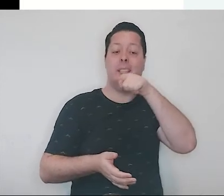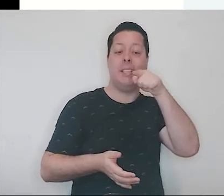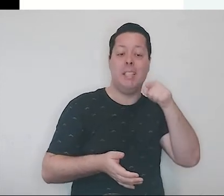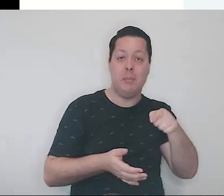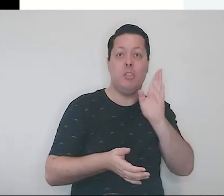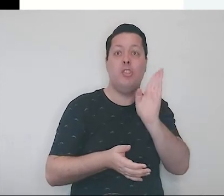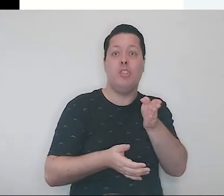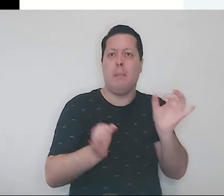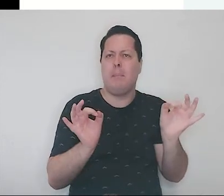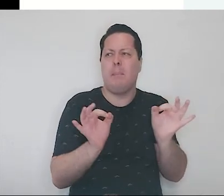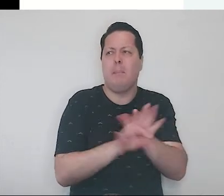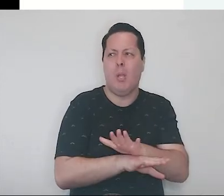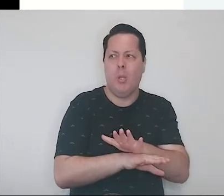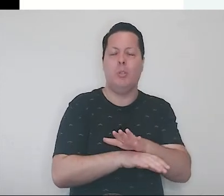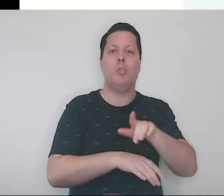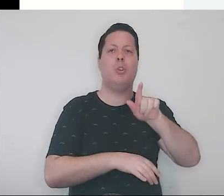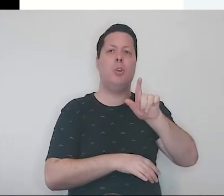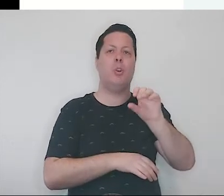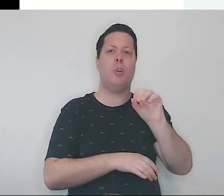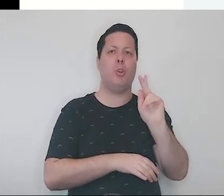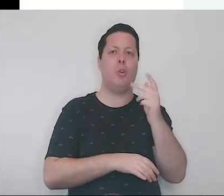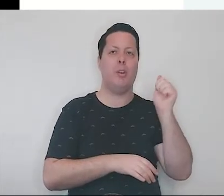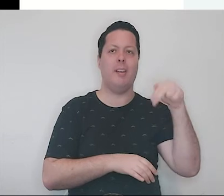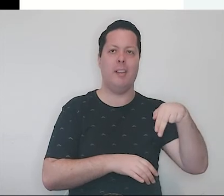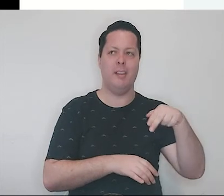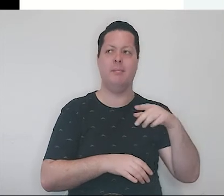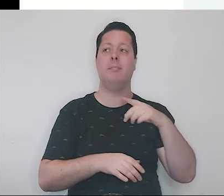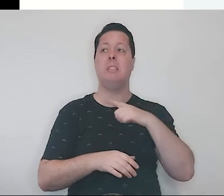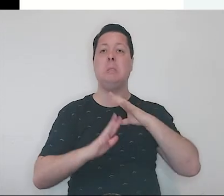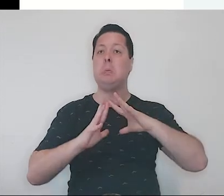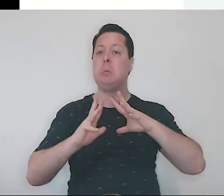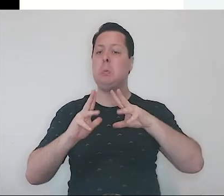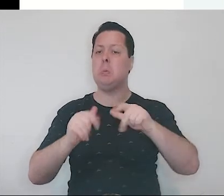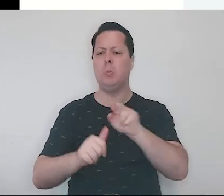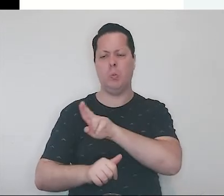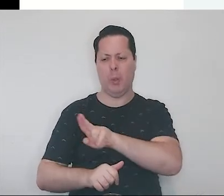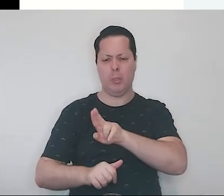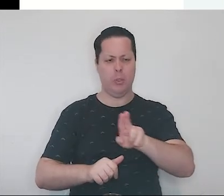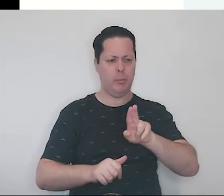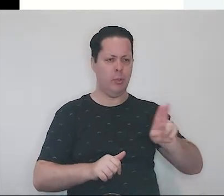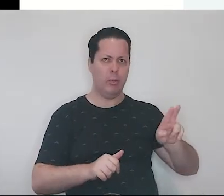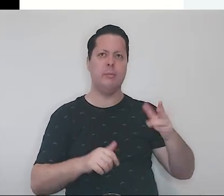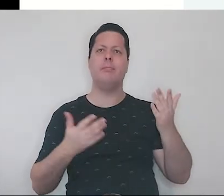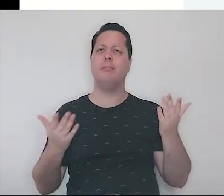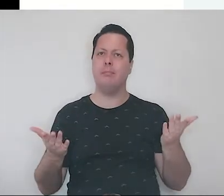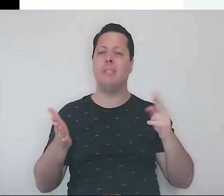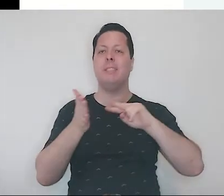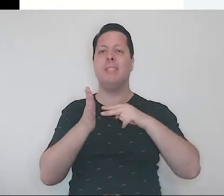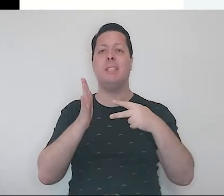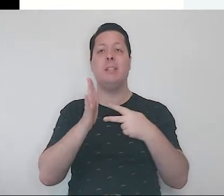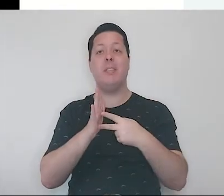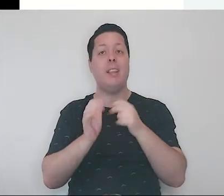já está cozido, transforma-se em gohan. Todos esses nomes significam